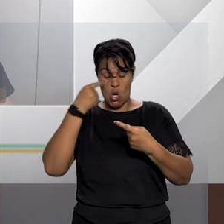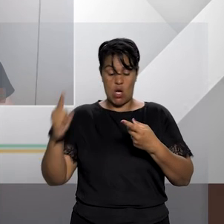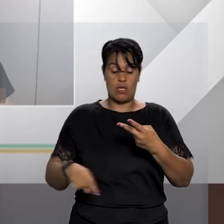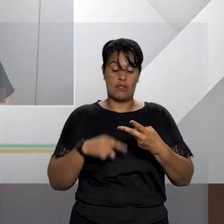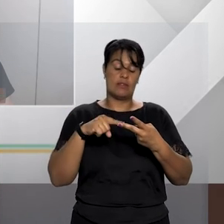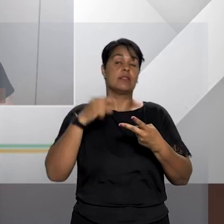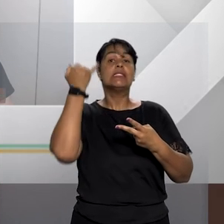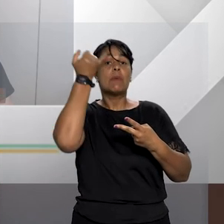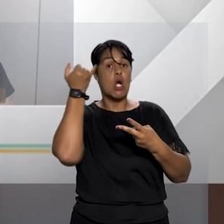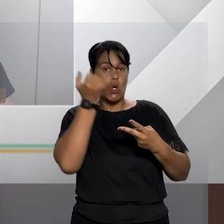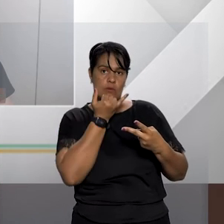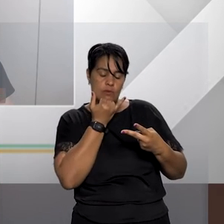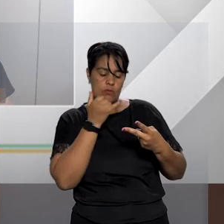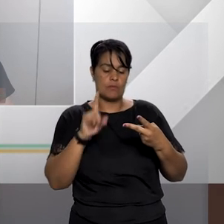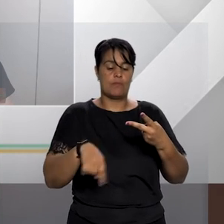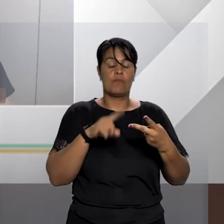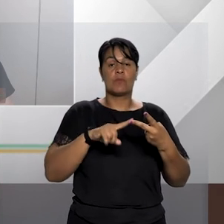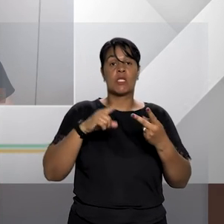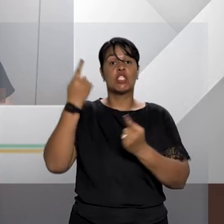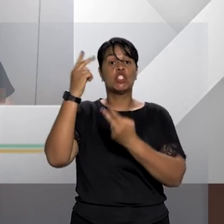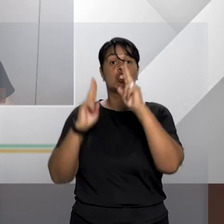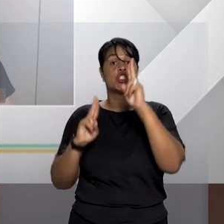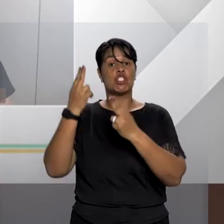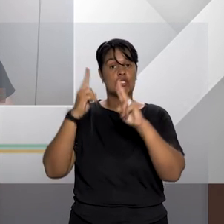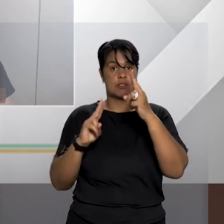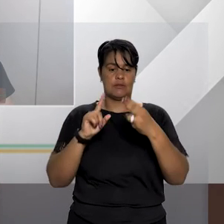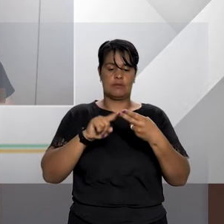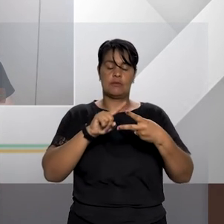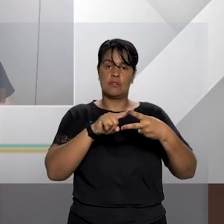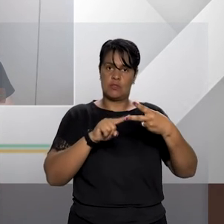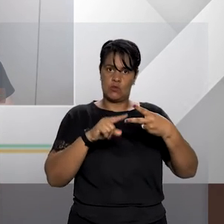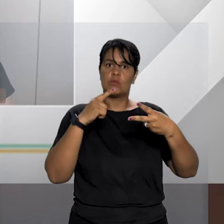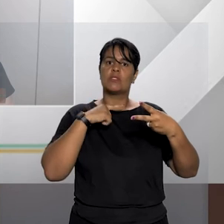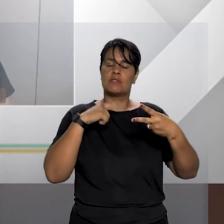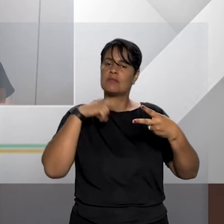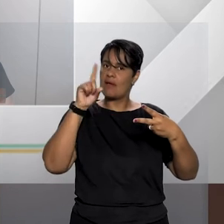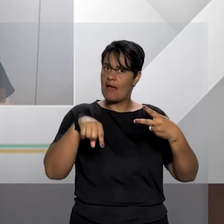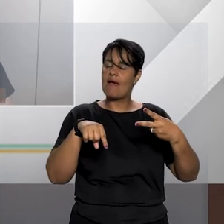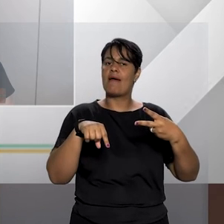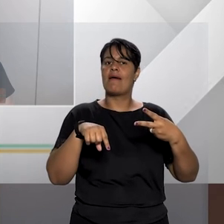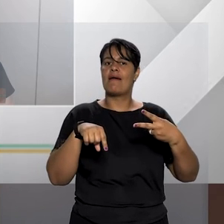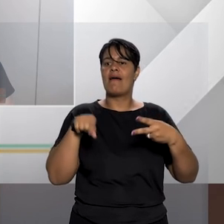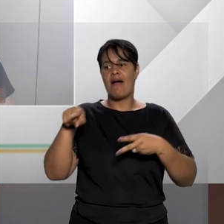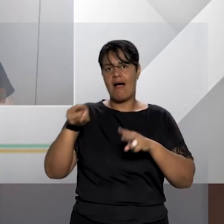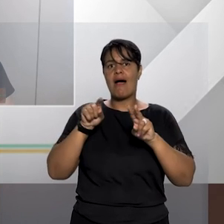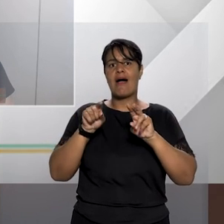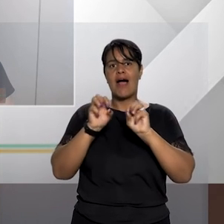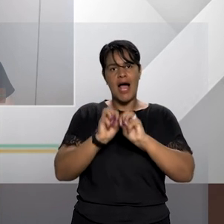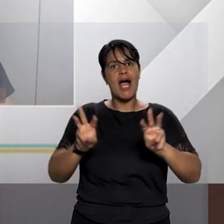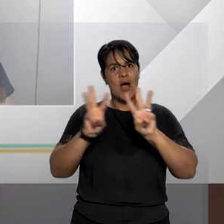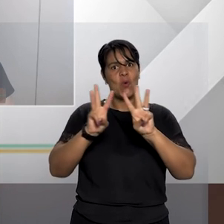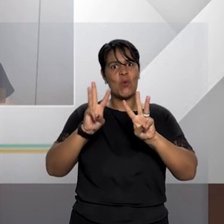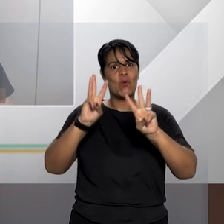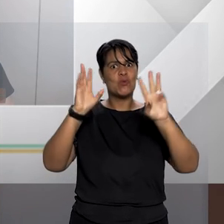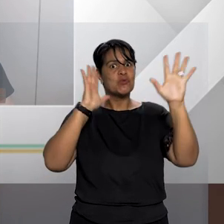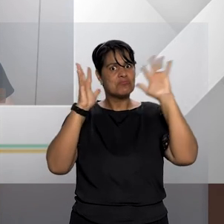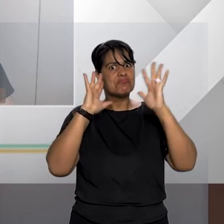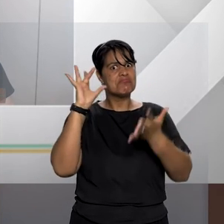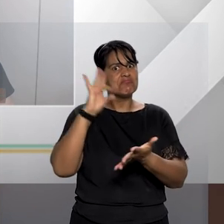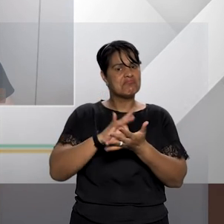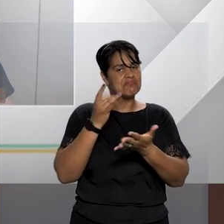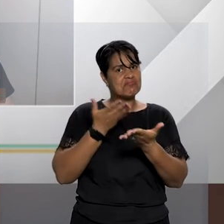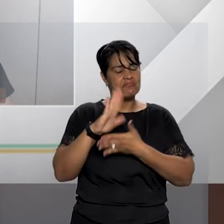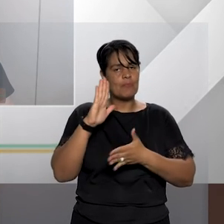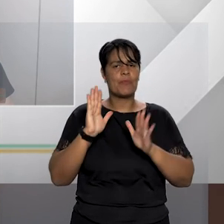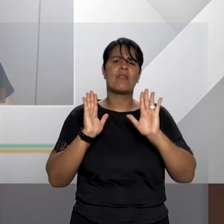2005 estas duas preveem educação e conscientização nas escolas na análise de ambos então a nossa legislação